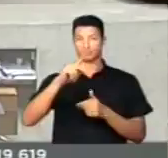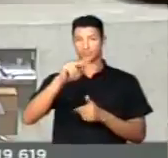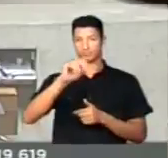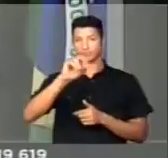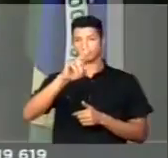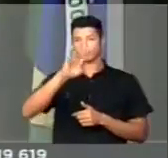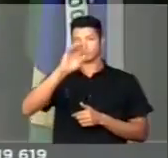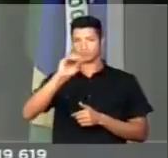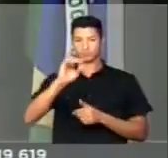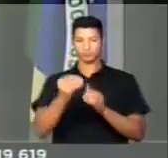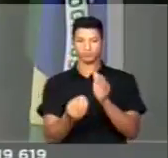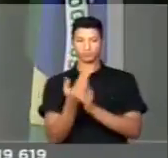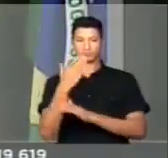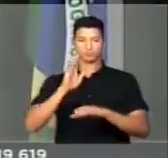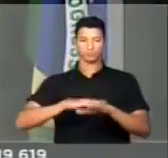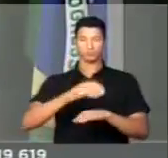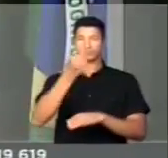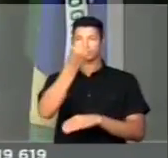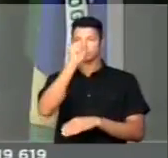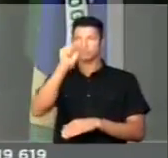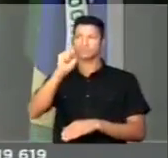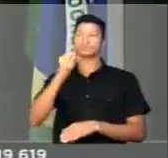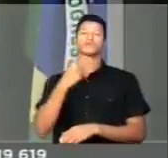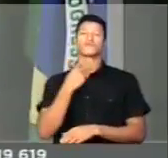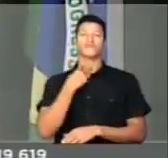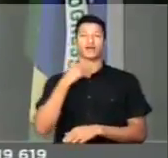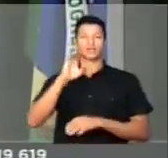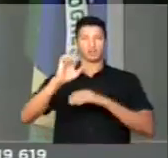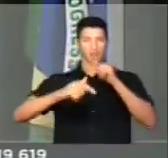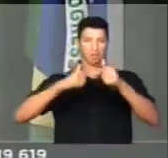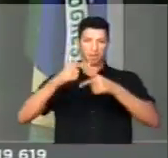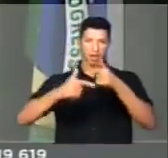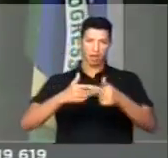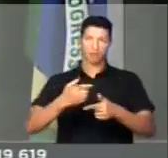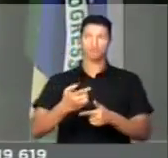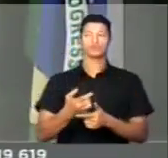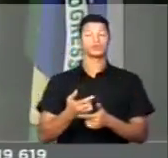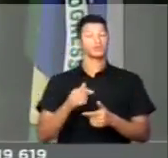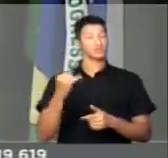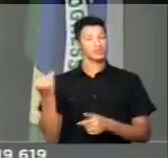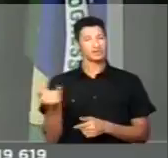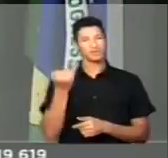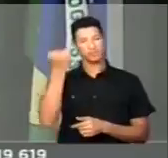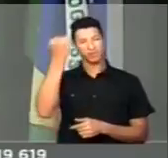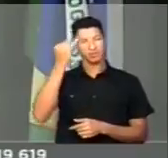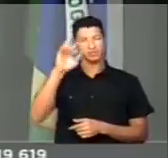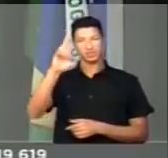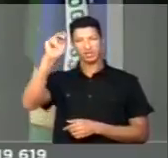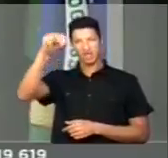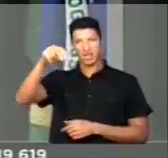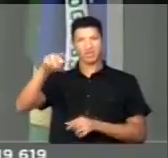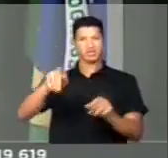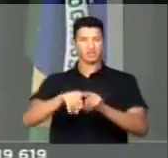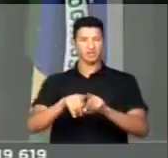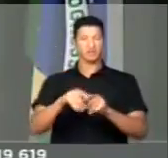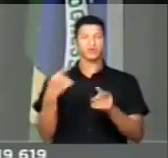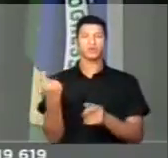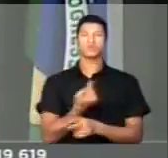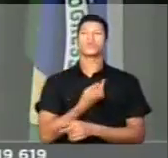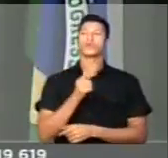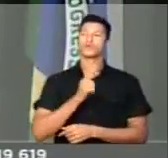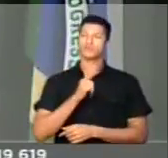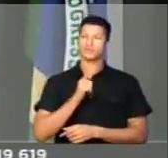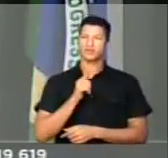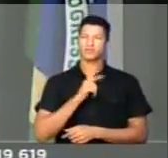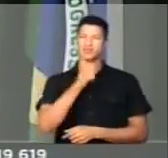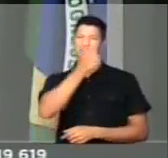onde foi criado mais de 8 mil vagas de emprego naquele município. De suma importância seria para o estado do Rio Grande Norte, para Natal, visto que hoje nós temos